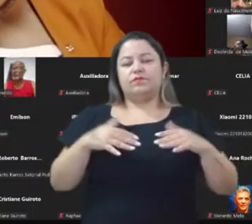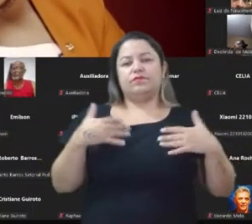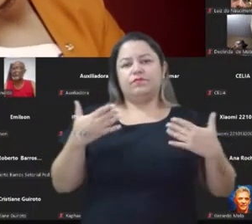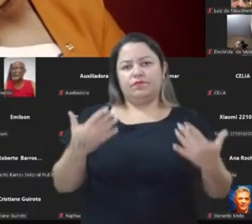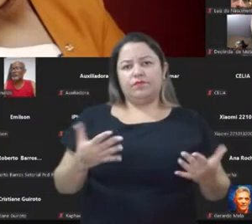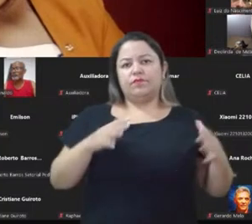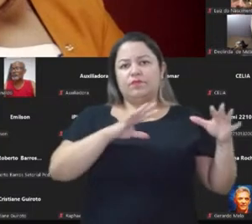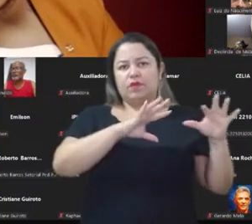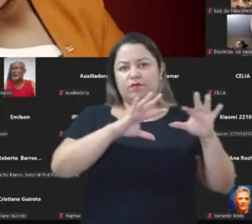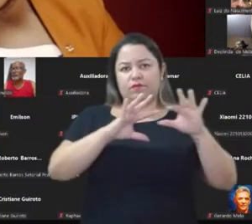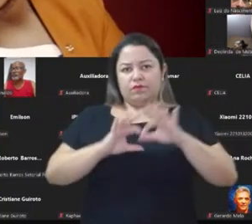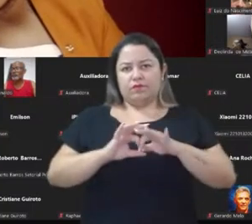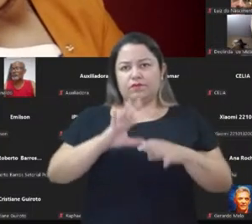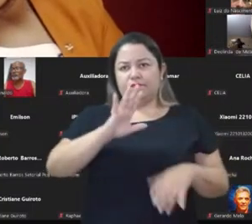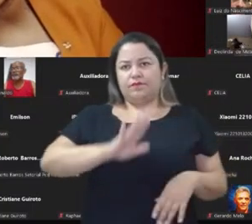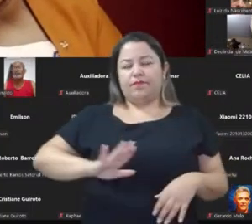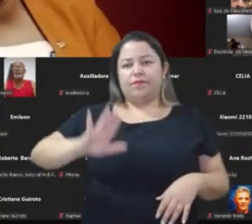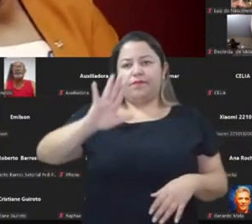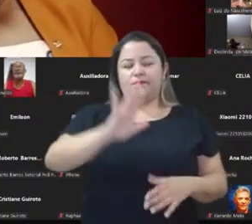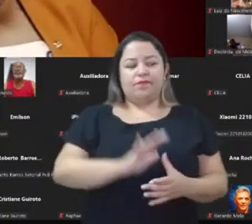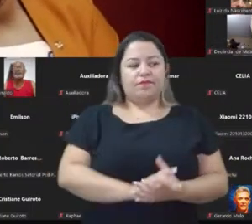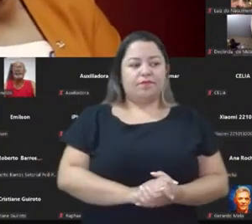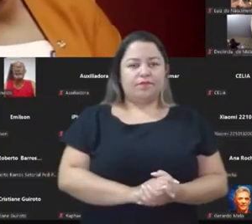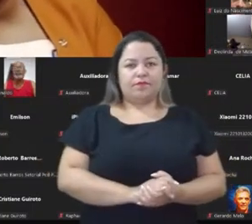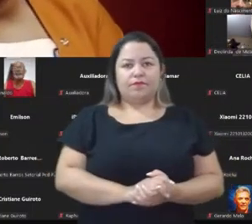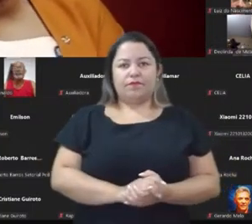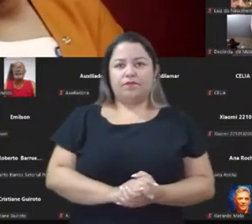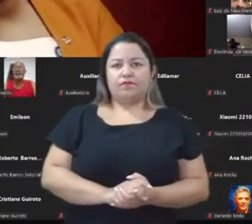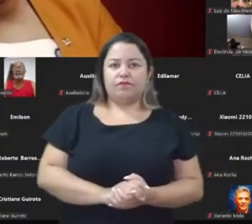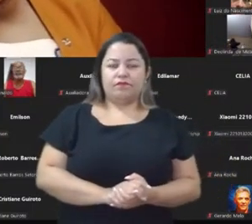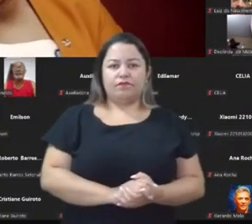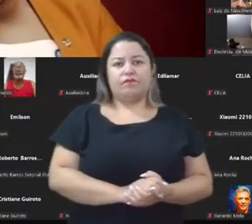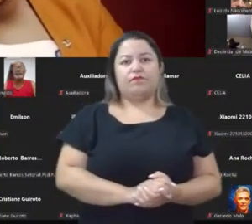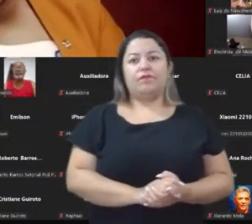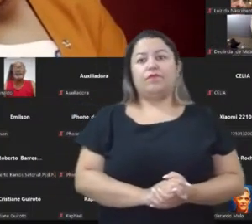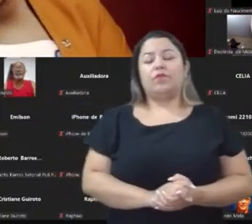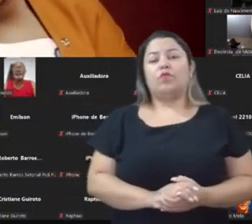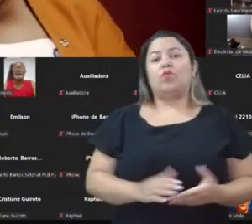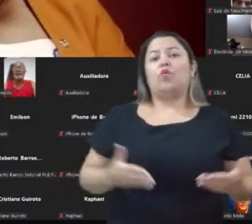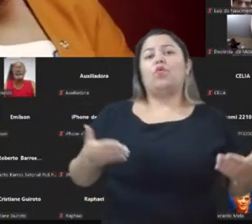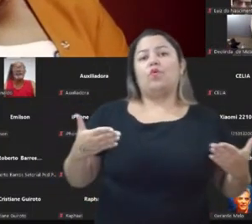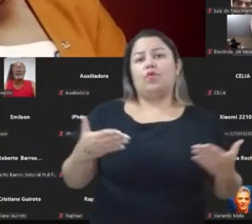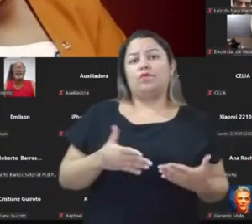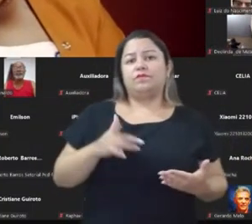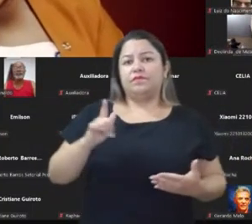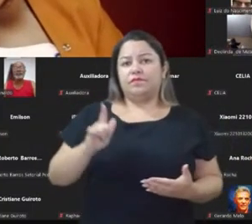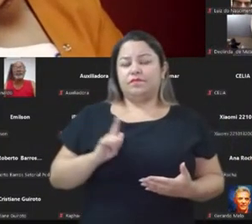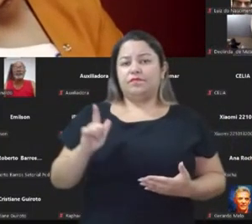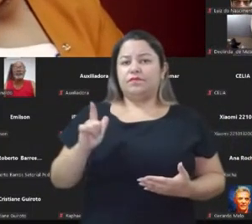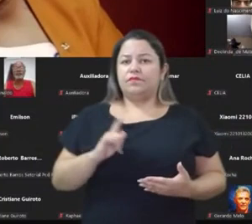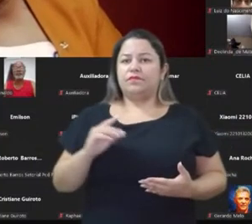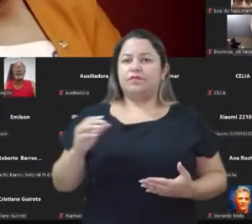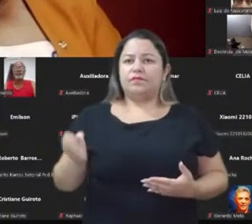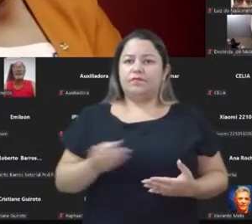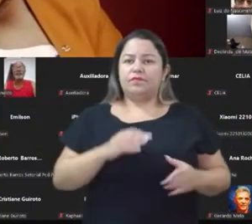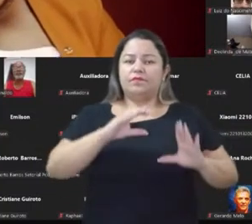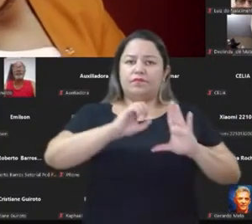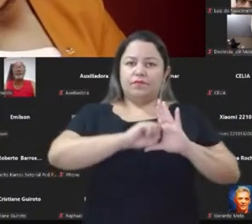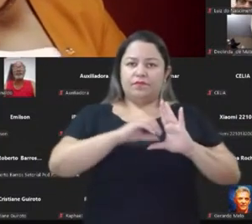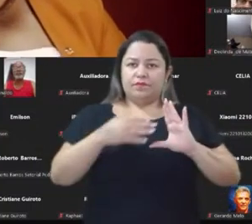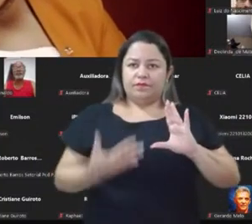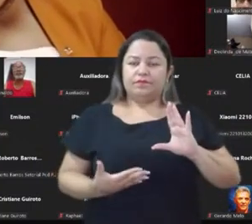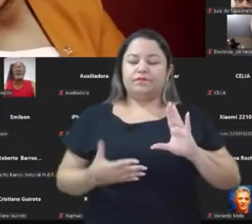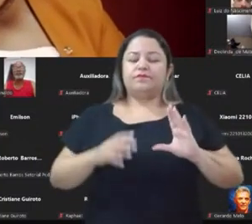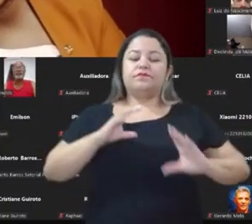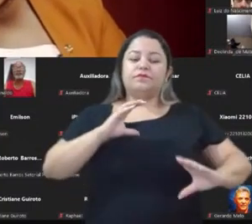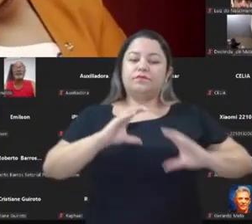contexto nacional. Pode passar. Então, hoje, nós temos novas características também dessa